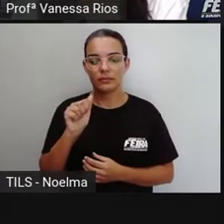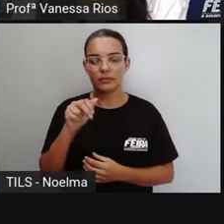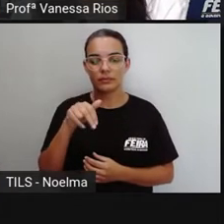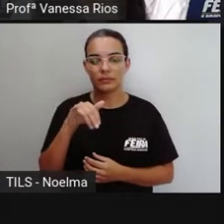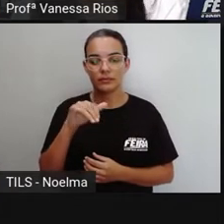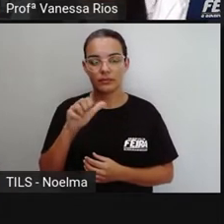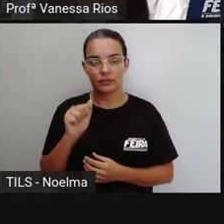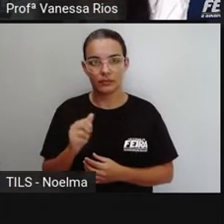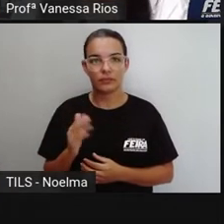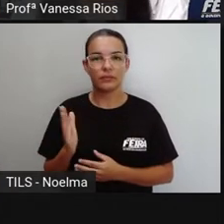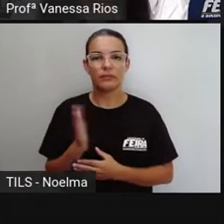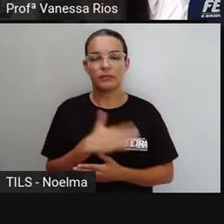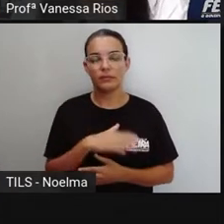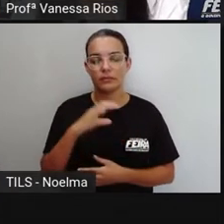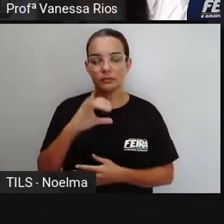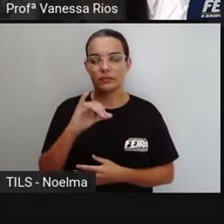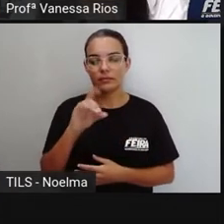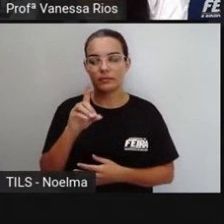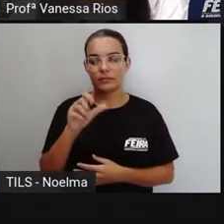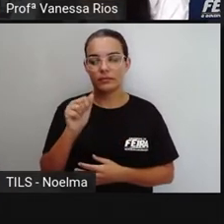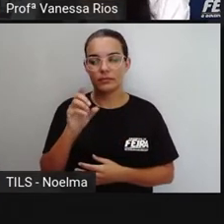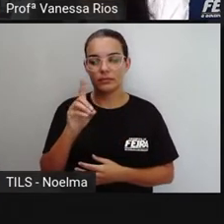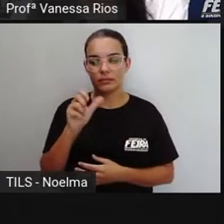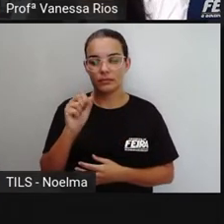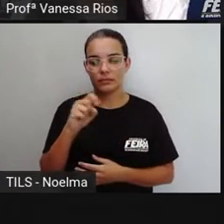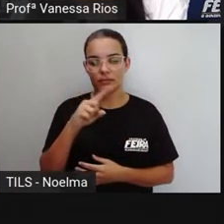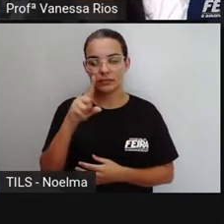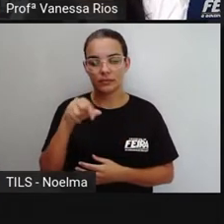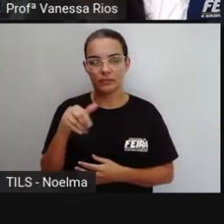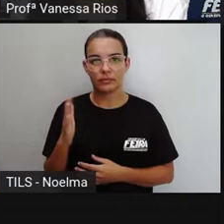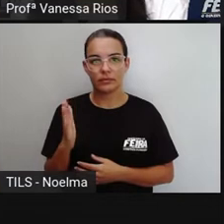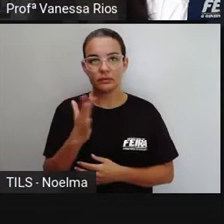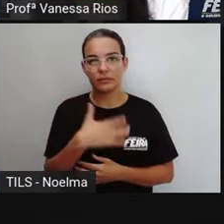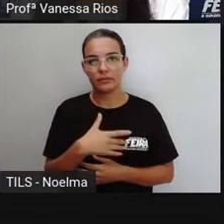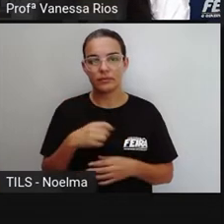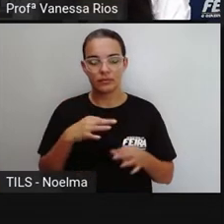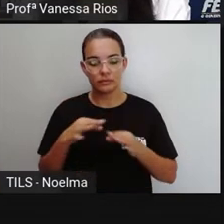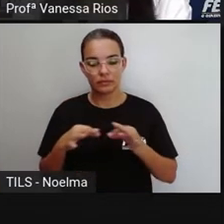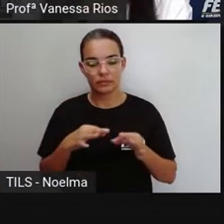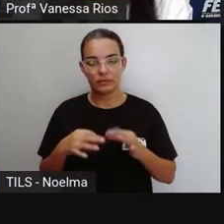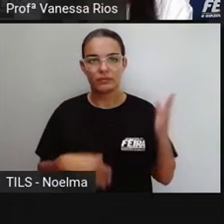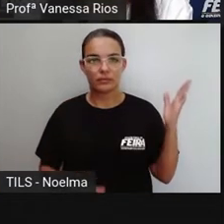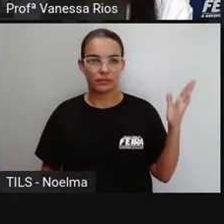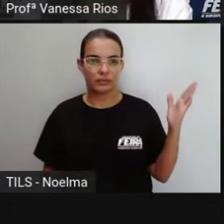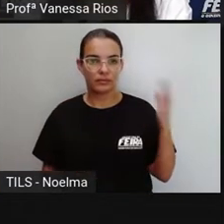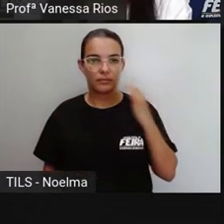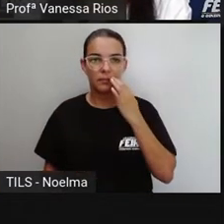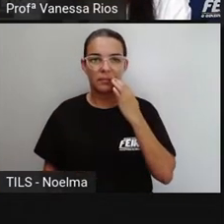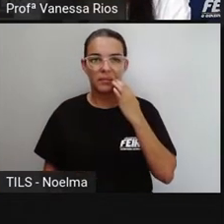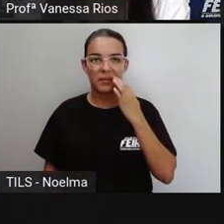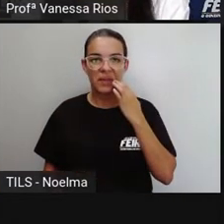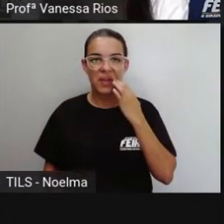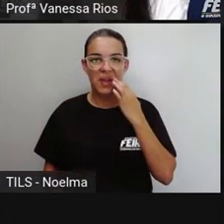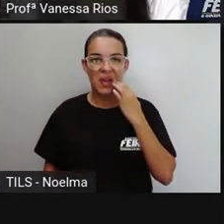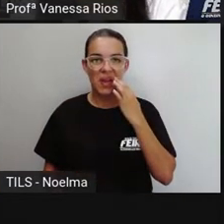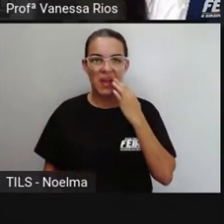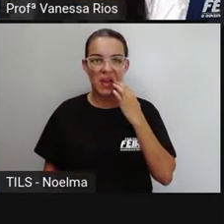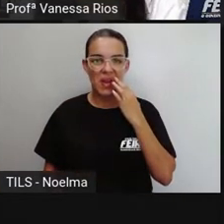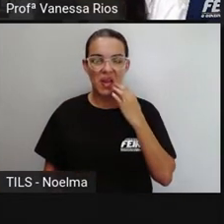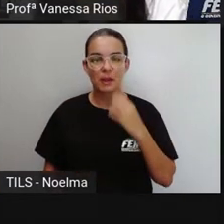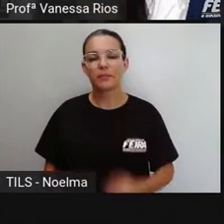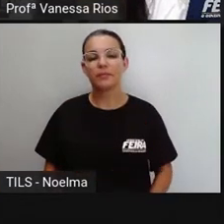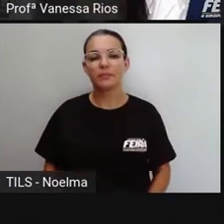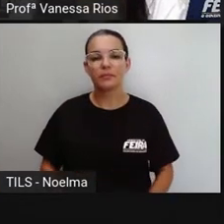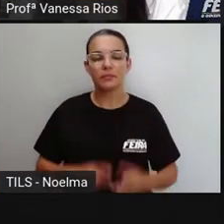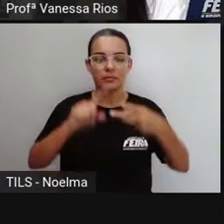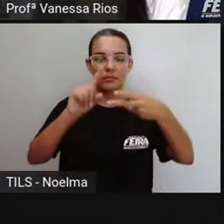exercer a cidadania. E aí cidadania, exercício dos direitos e deveres civis, políticos